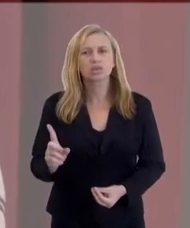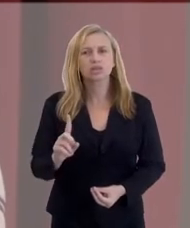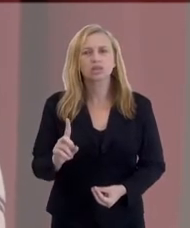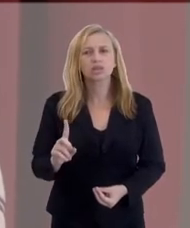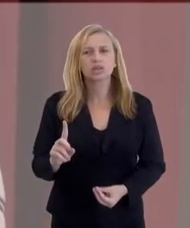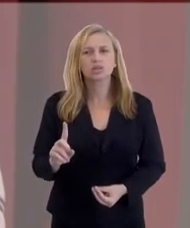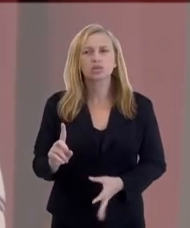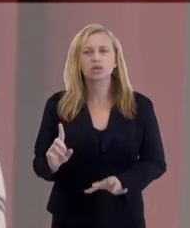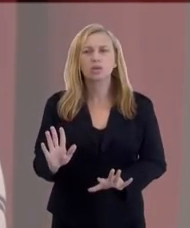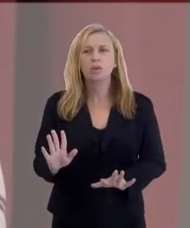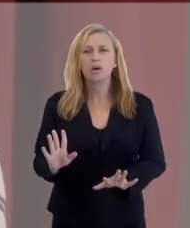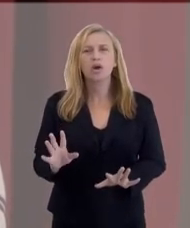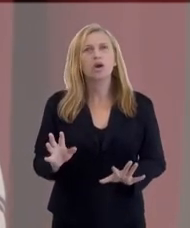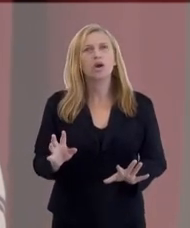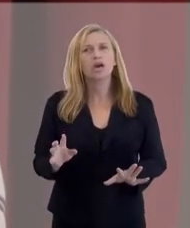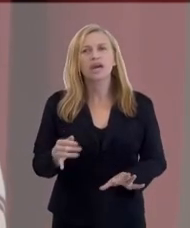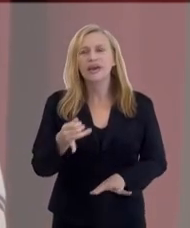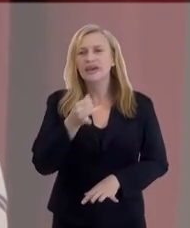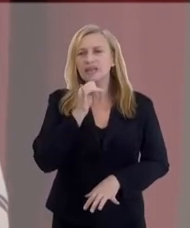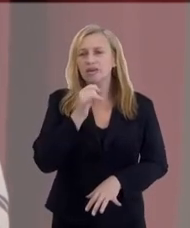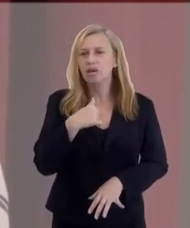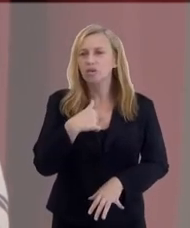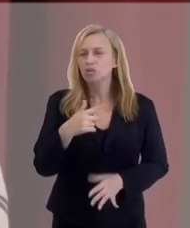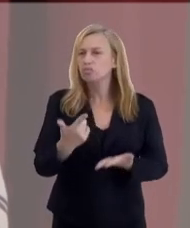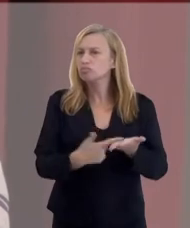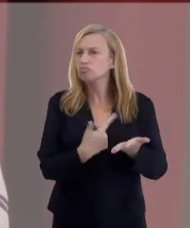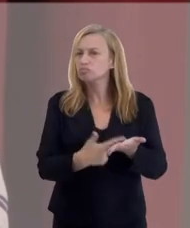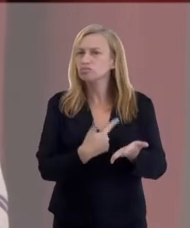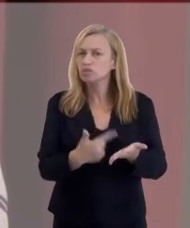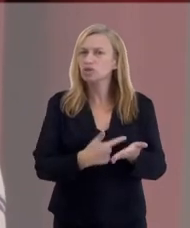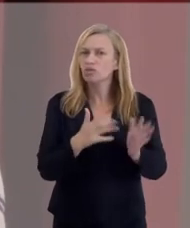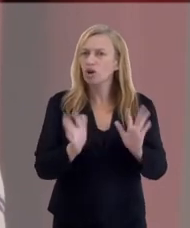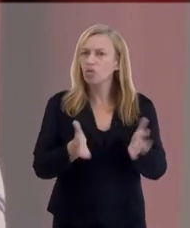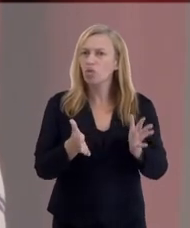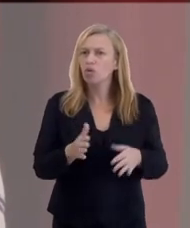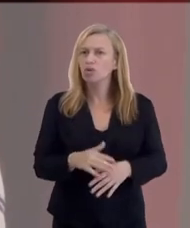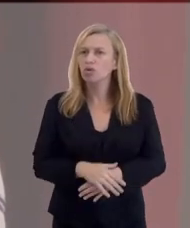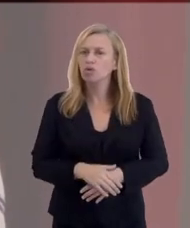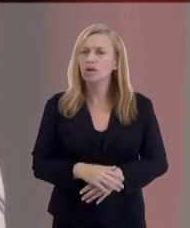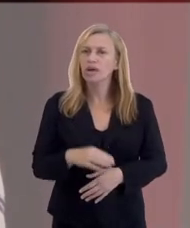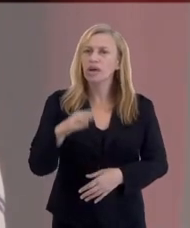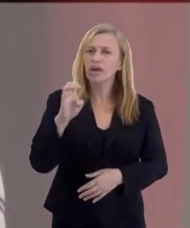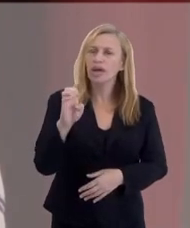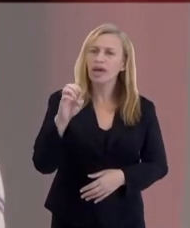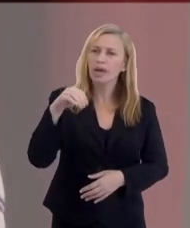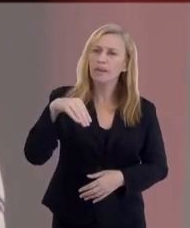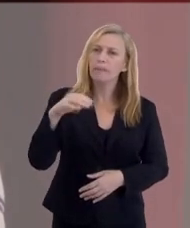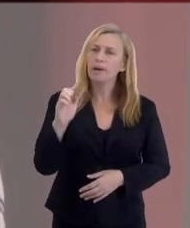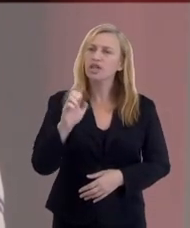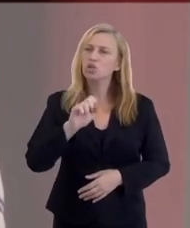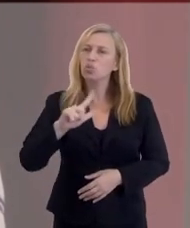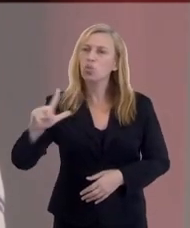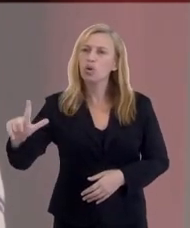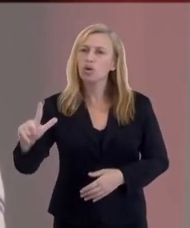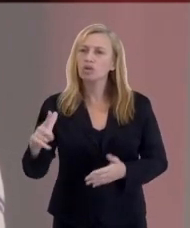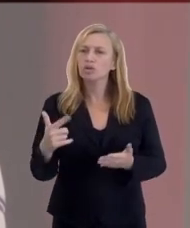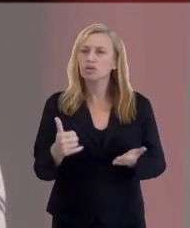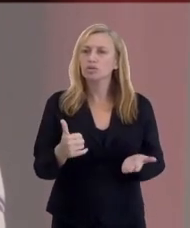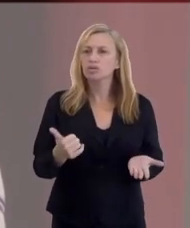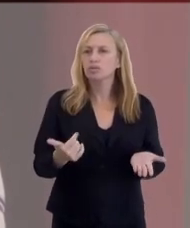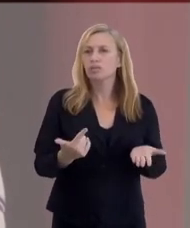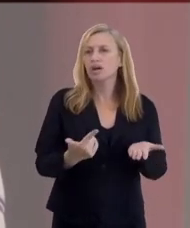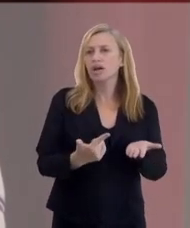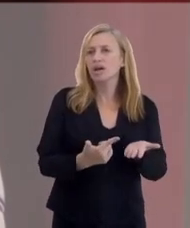uma coisa tão difícil. Eu, por exemplo, estou lendo um livro agora de Emmanuel sobre as